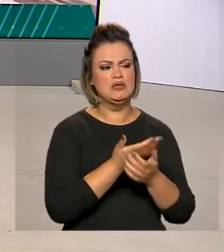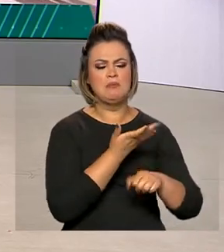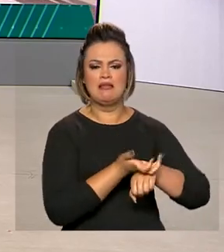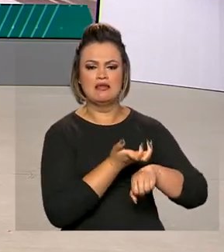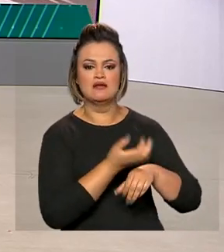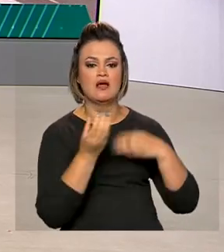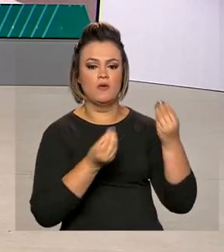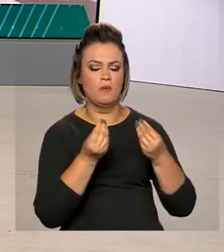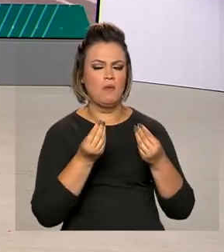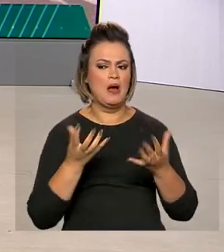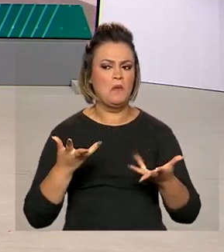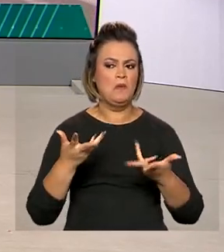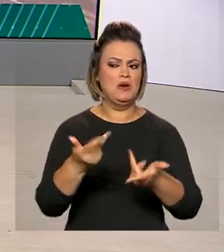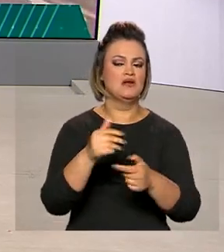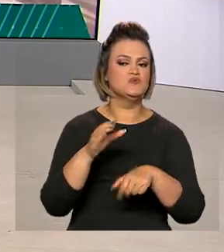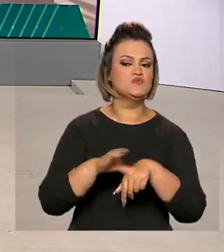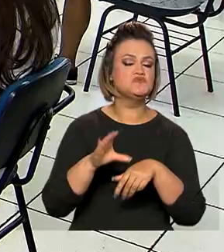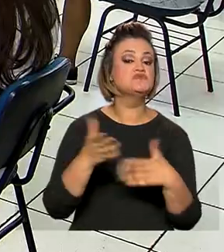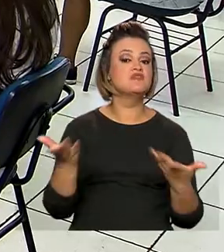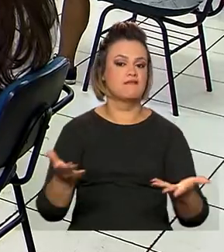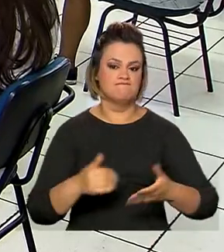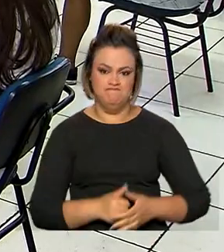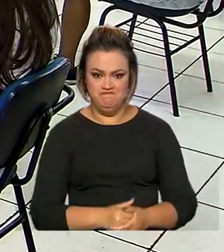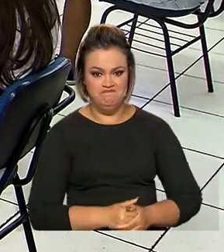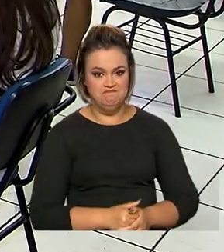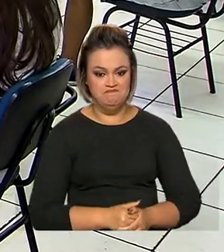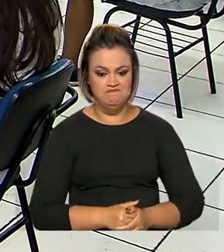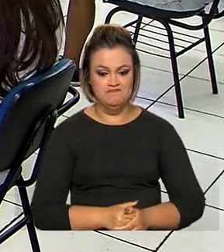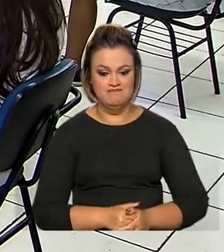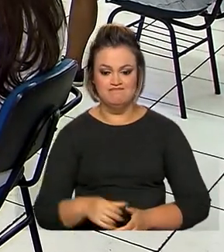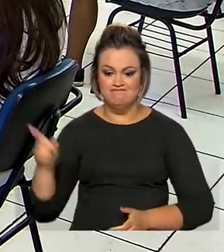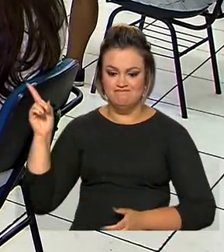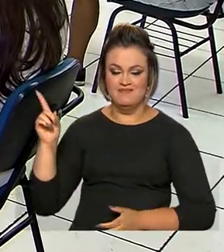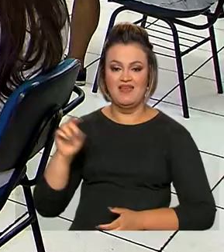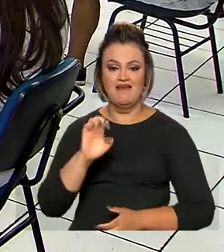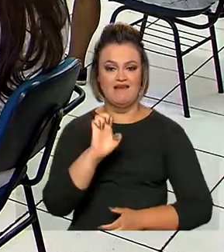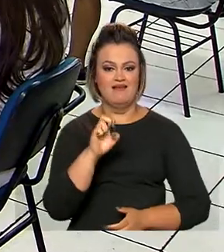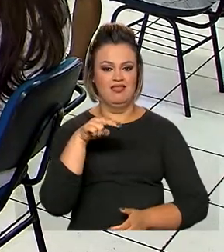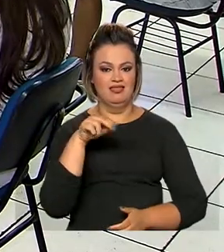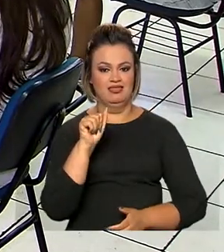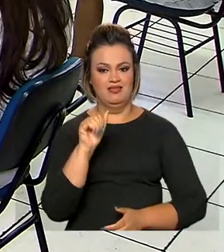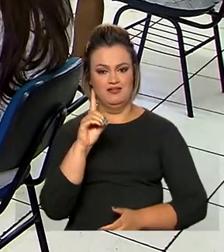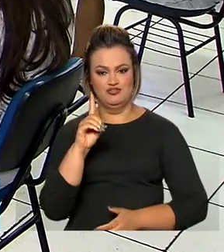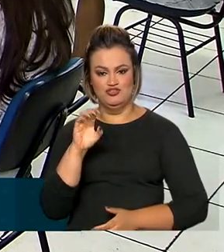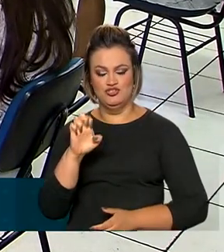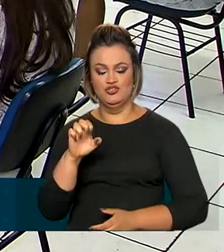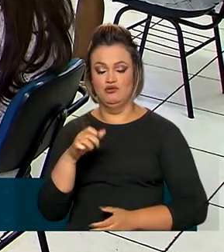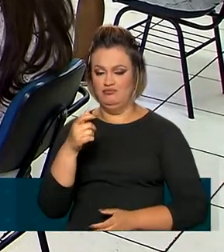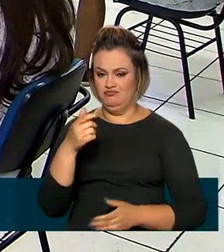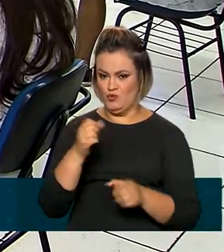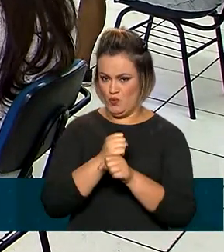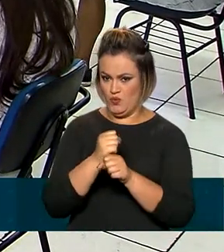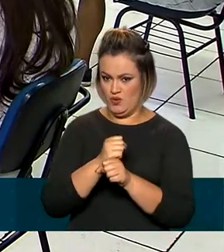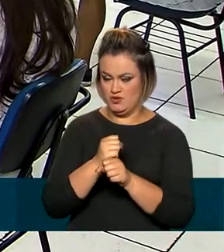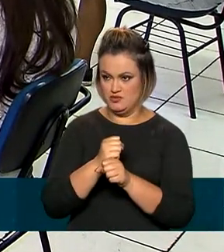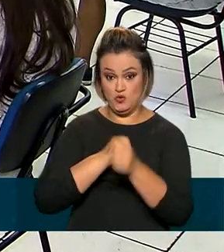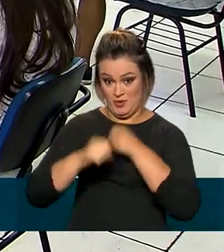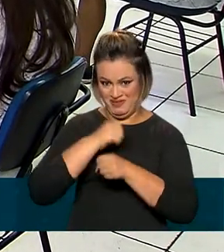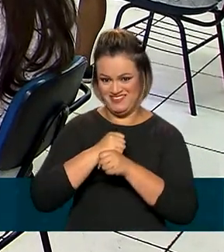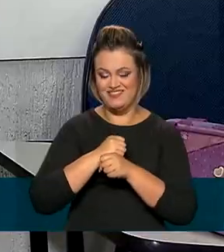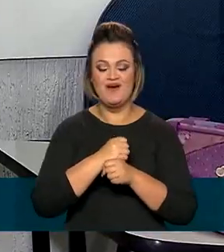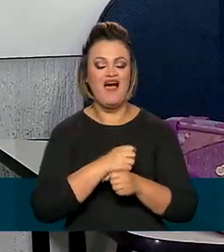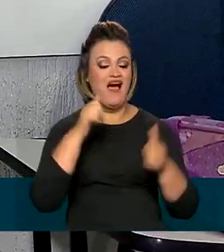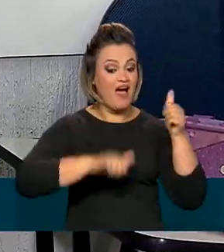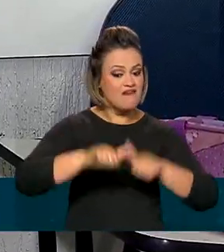a conhecer a qualidade dos cursos. O Enad 2021 avaliou mais de 370 mil